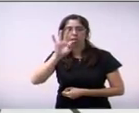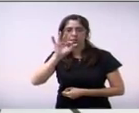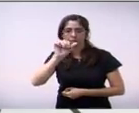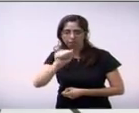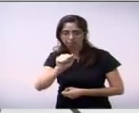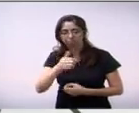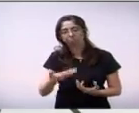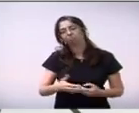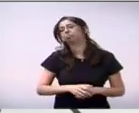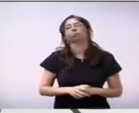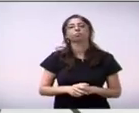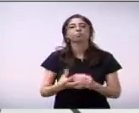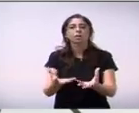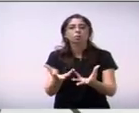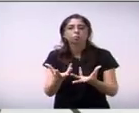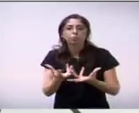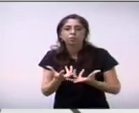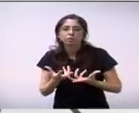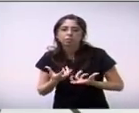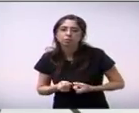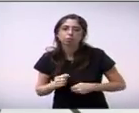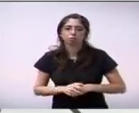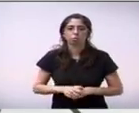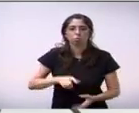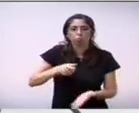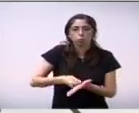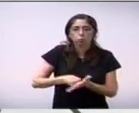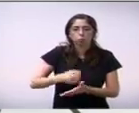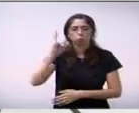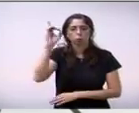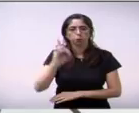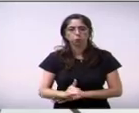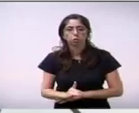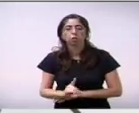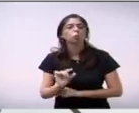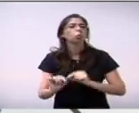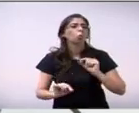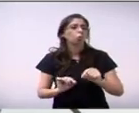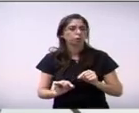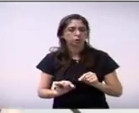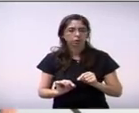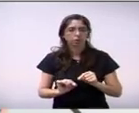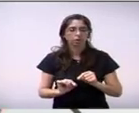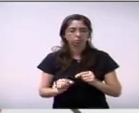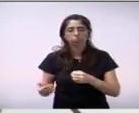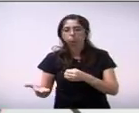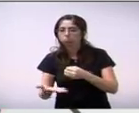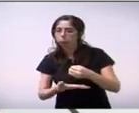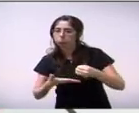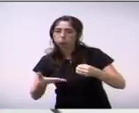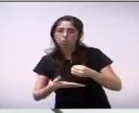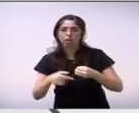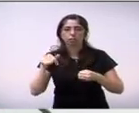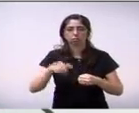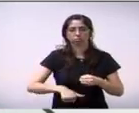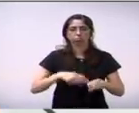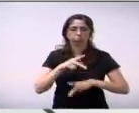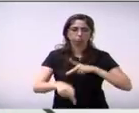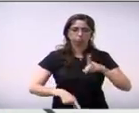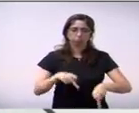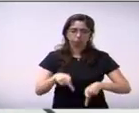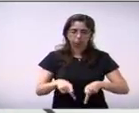que terão pela frente sobretudo na luta pelos direitos dos mais básicos da sociedade dos irmãos polinenses